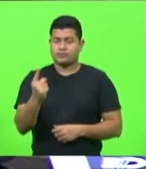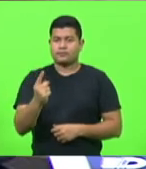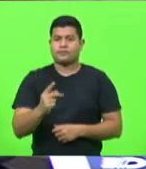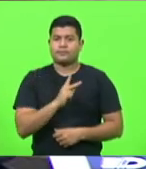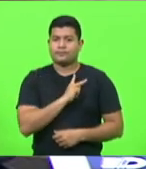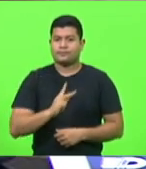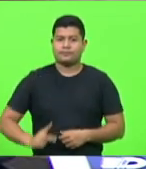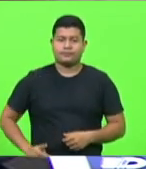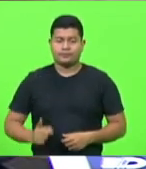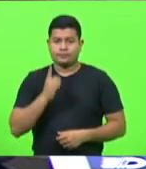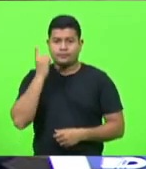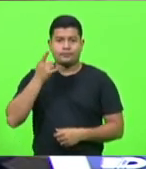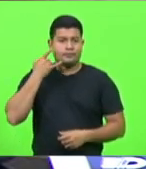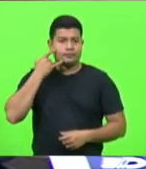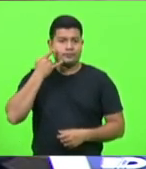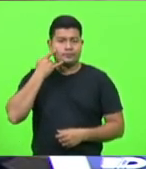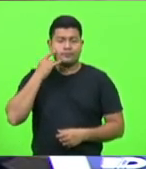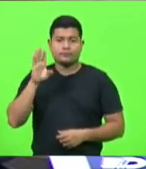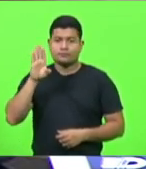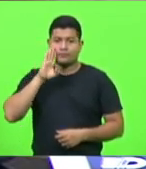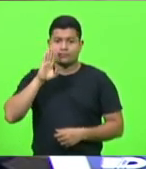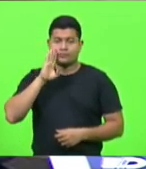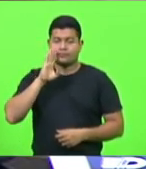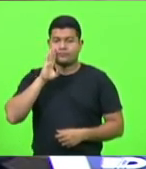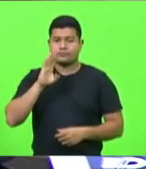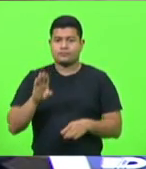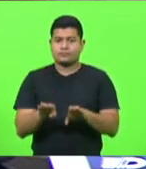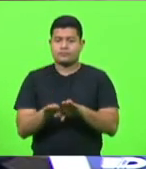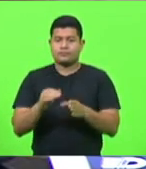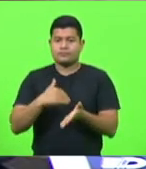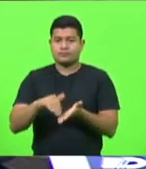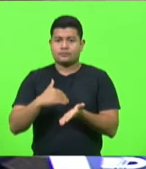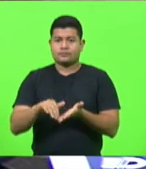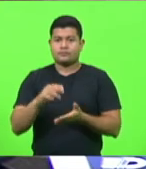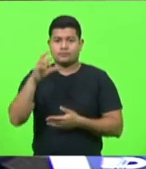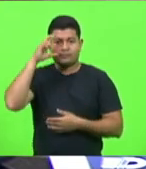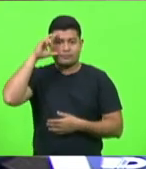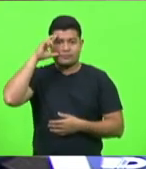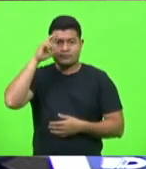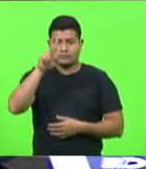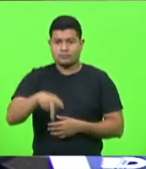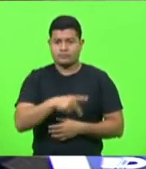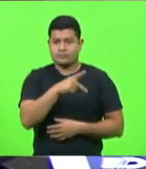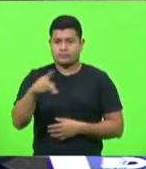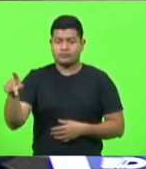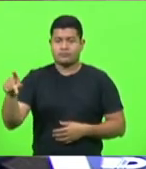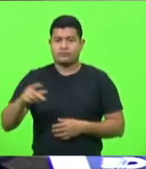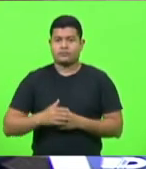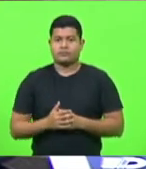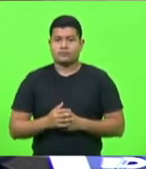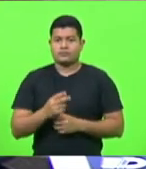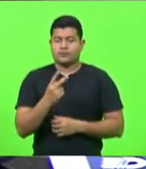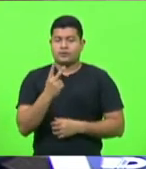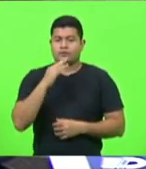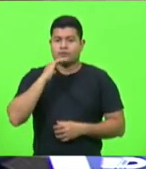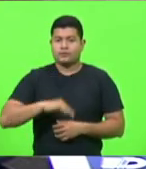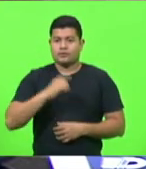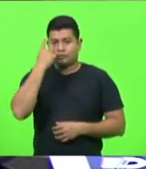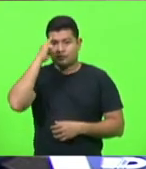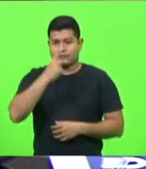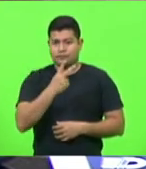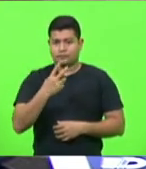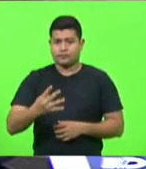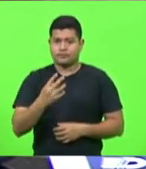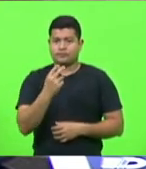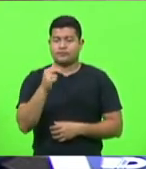na presidência do deputado Mauro de Nadal, Nilson Berlanda, na secretaria do deputado Ricardo Alda, padre Pedro Valdeceira. Às 14 horas do dia 24,